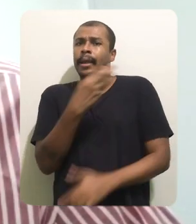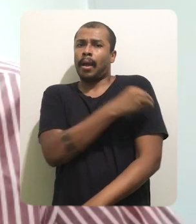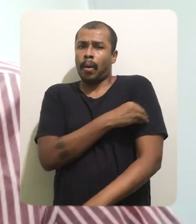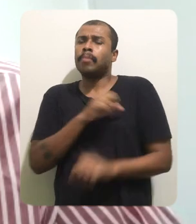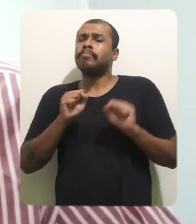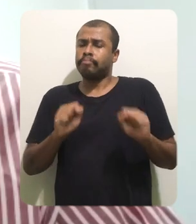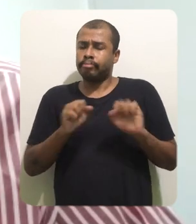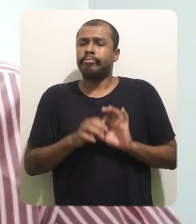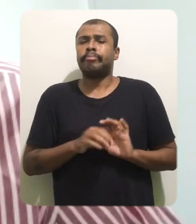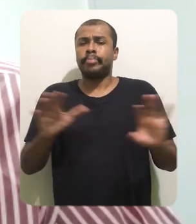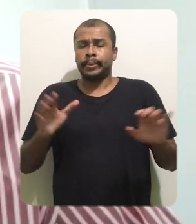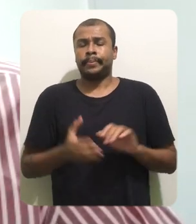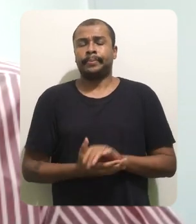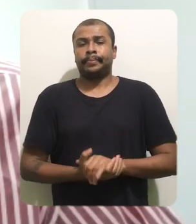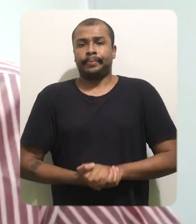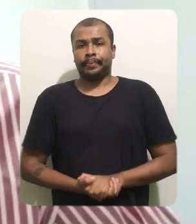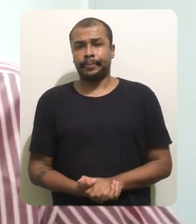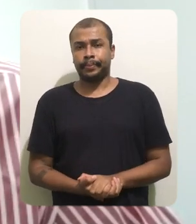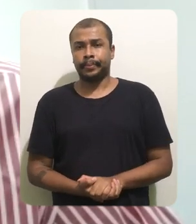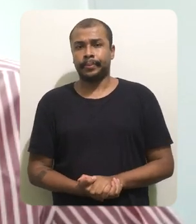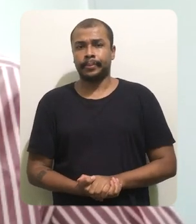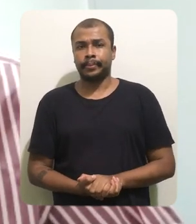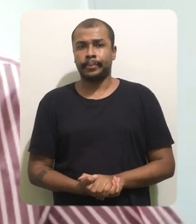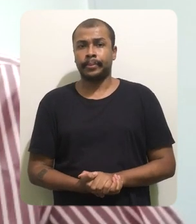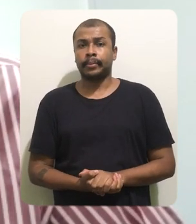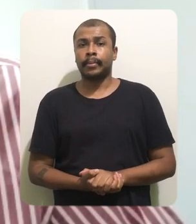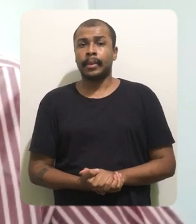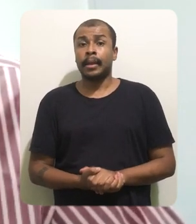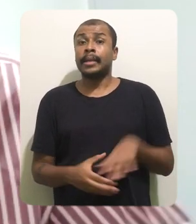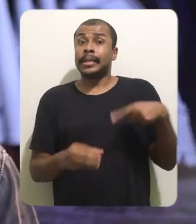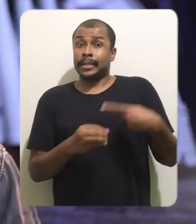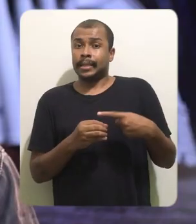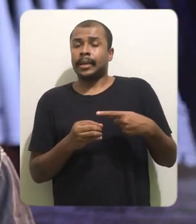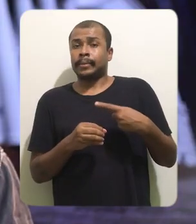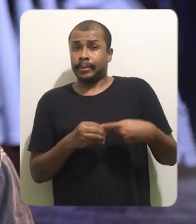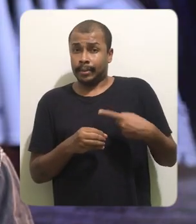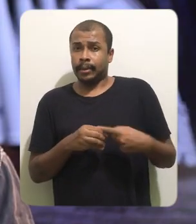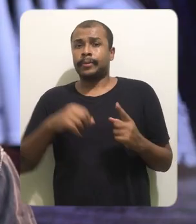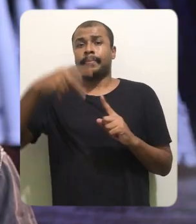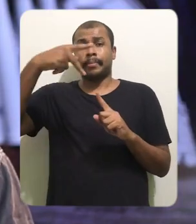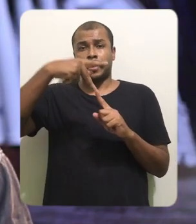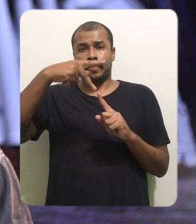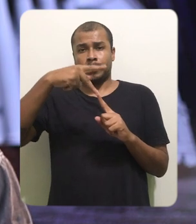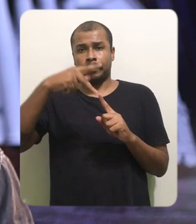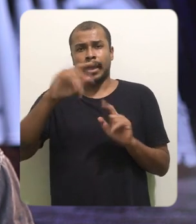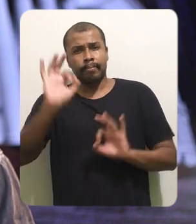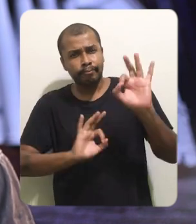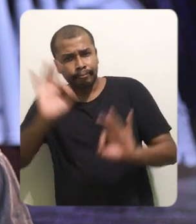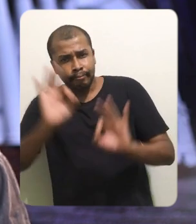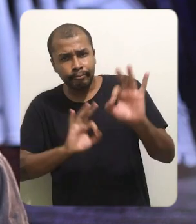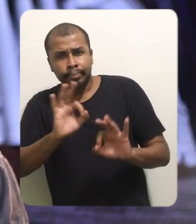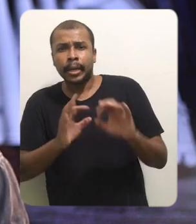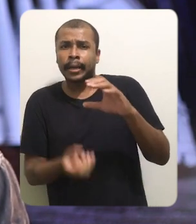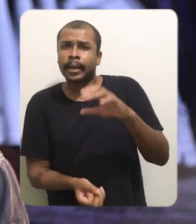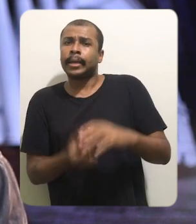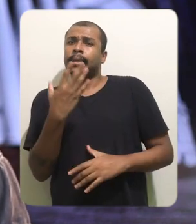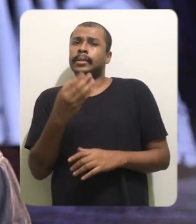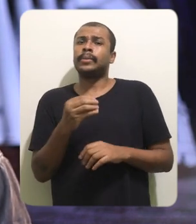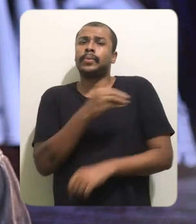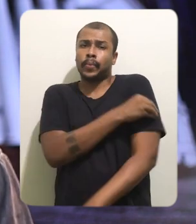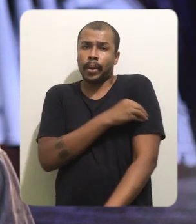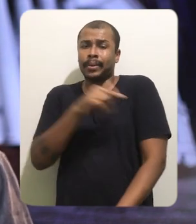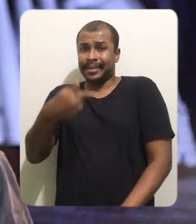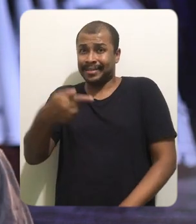do estado crítico que estamos vivendo em virtude da pandemia. Em Palotina, a produção teste do álcool 70